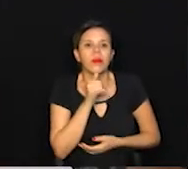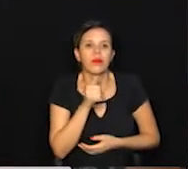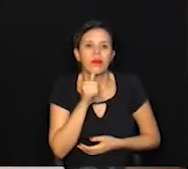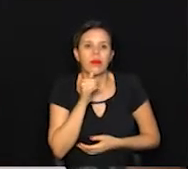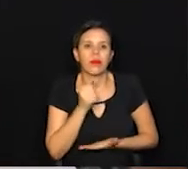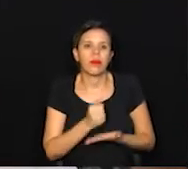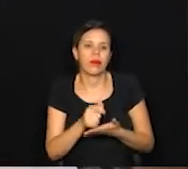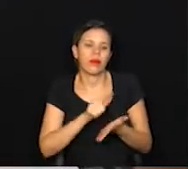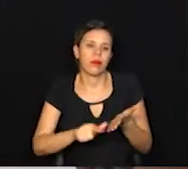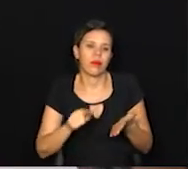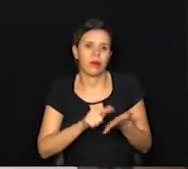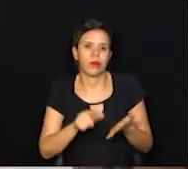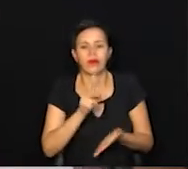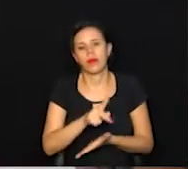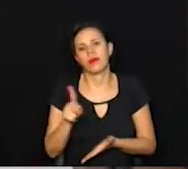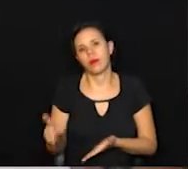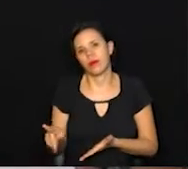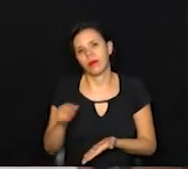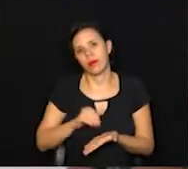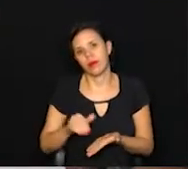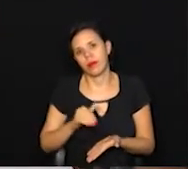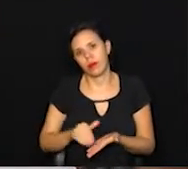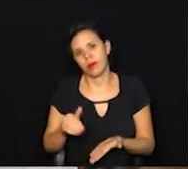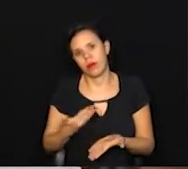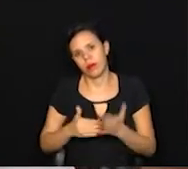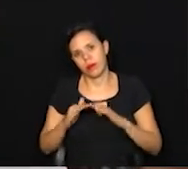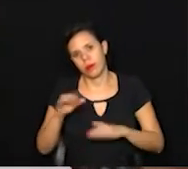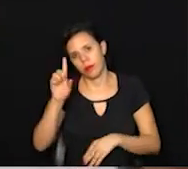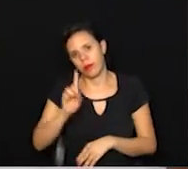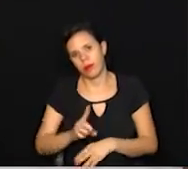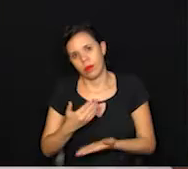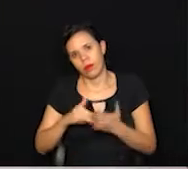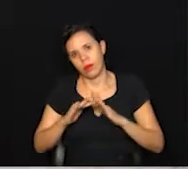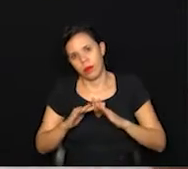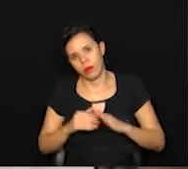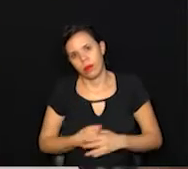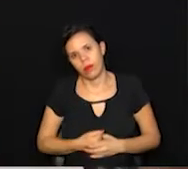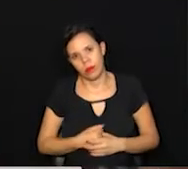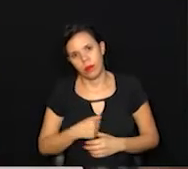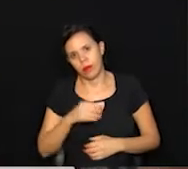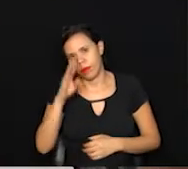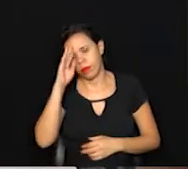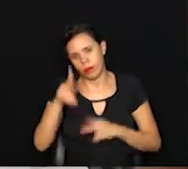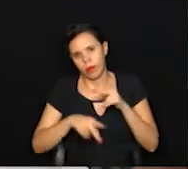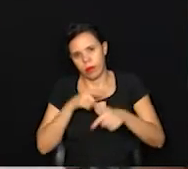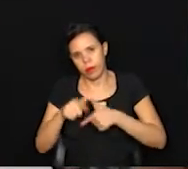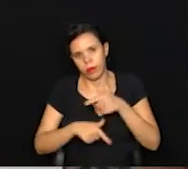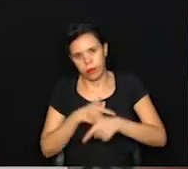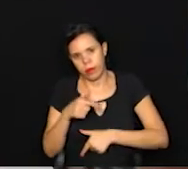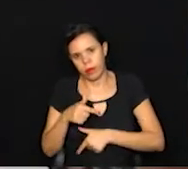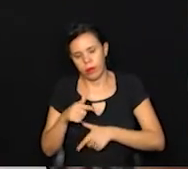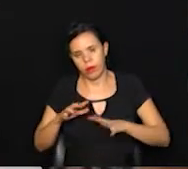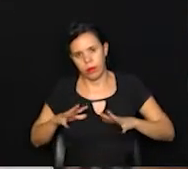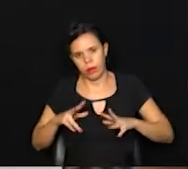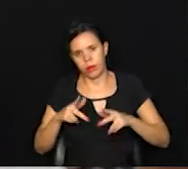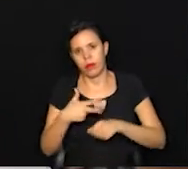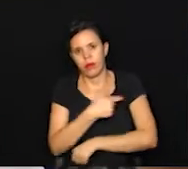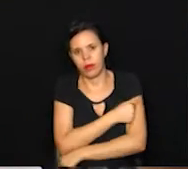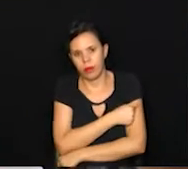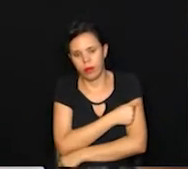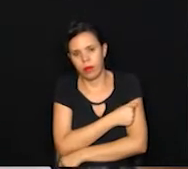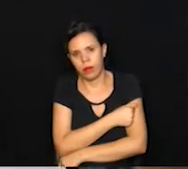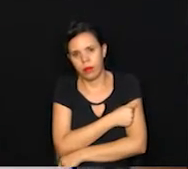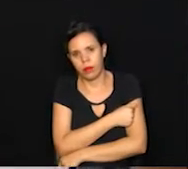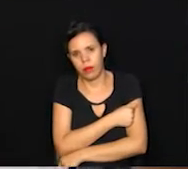auxiliar de limpeza, o professor, o secretário da escola, o diretor da escola. Então, as principais funções já estão sendo todas elas vacinadas,